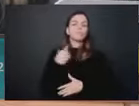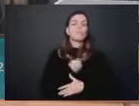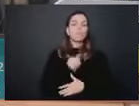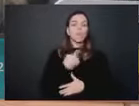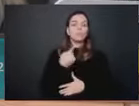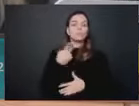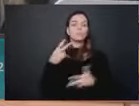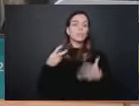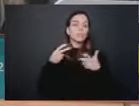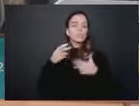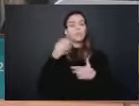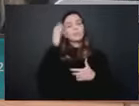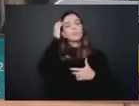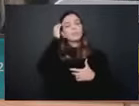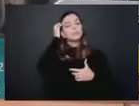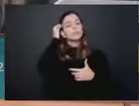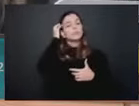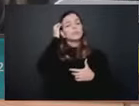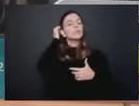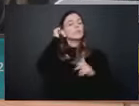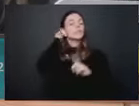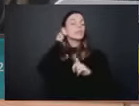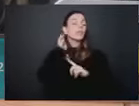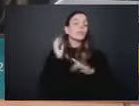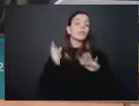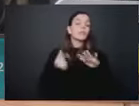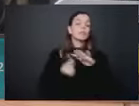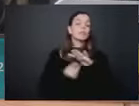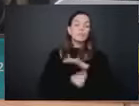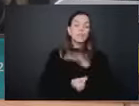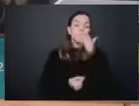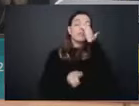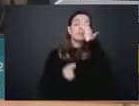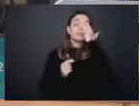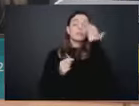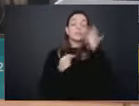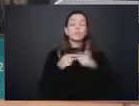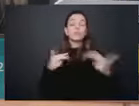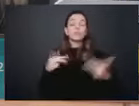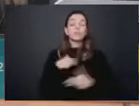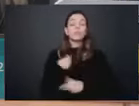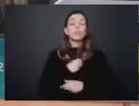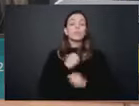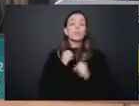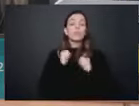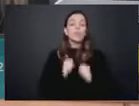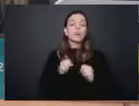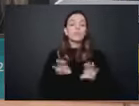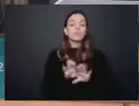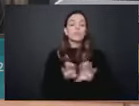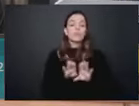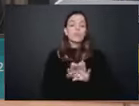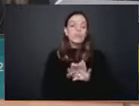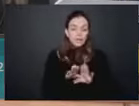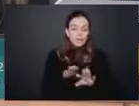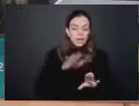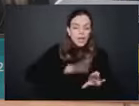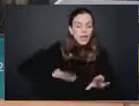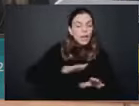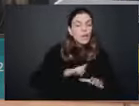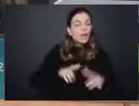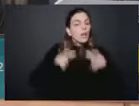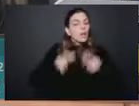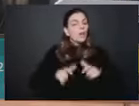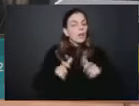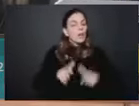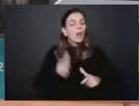de atração de investimentos e o que a gente pode também gerar de negócios locais com o self-storage é uma coisa muito grande. Então, precisa ser olhado